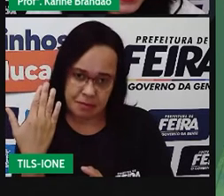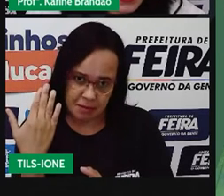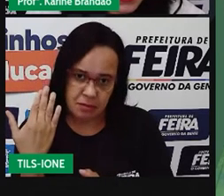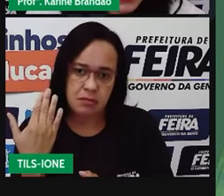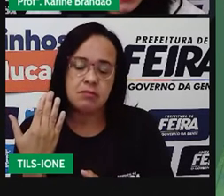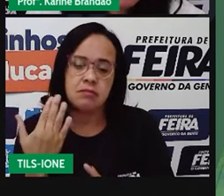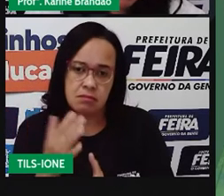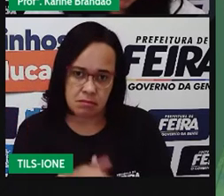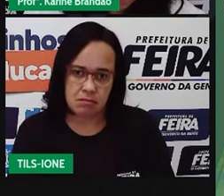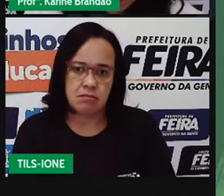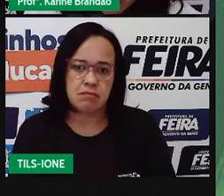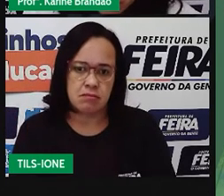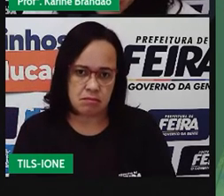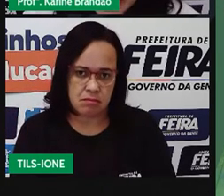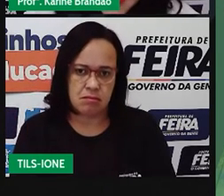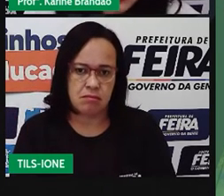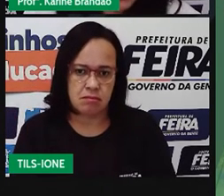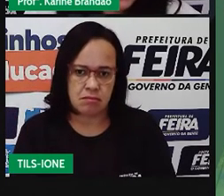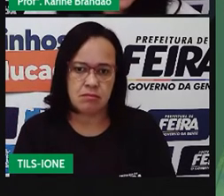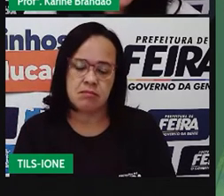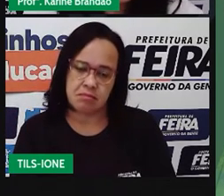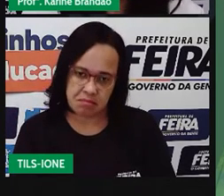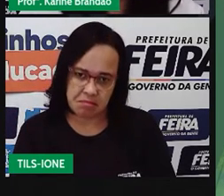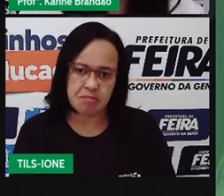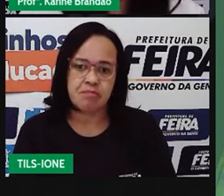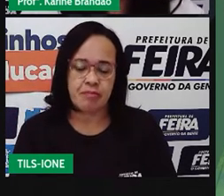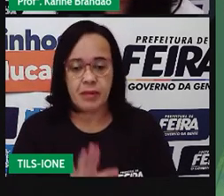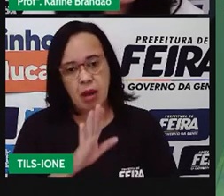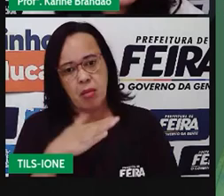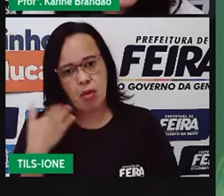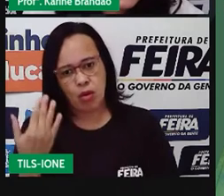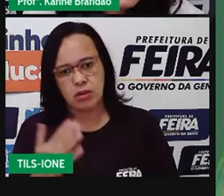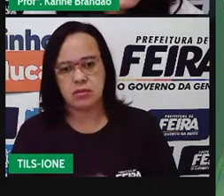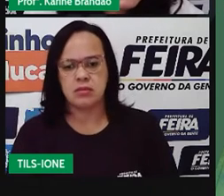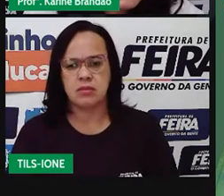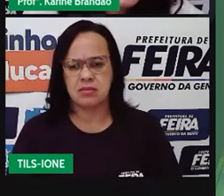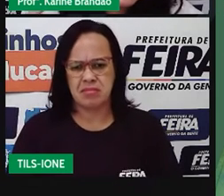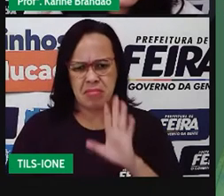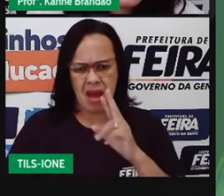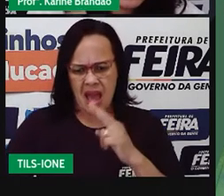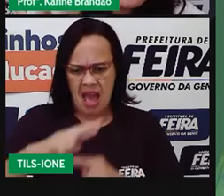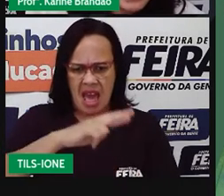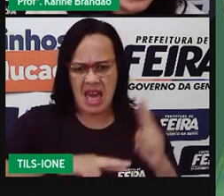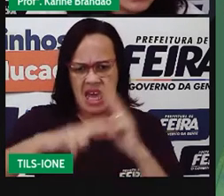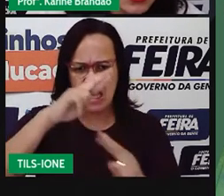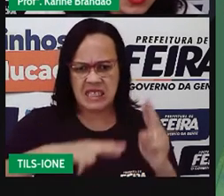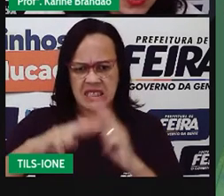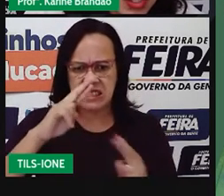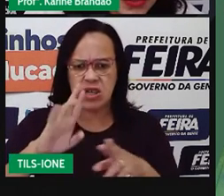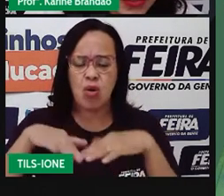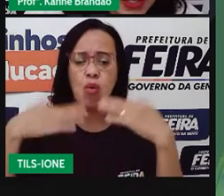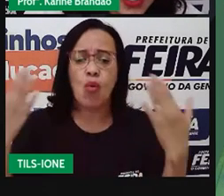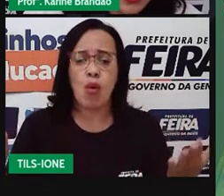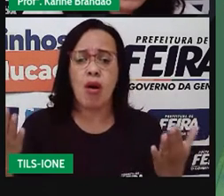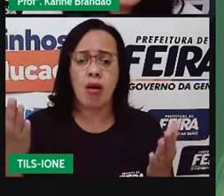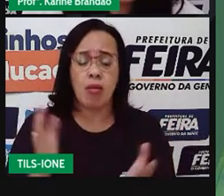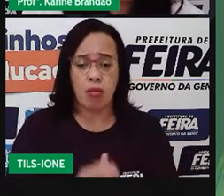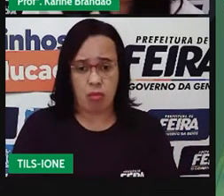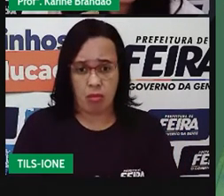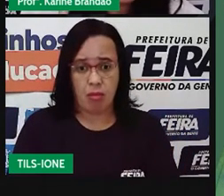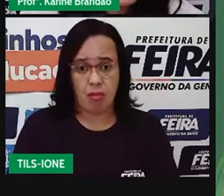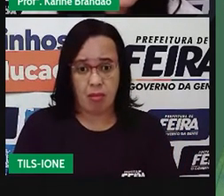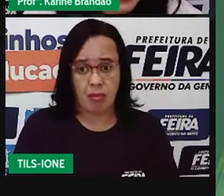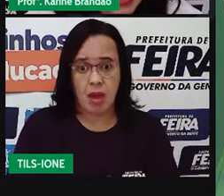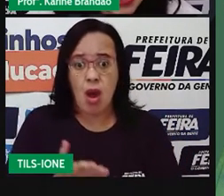mosca. Que tipo de relação é essa em que eu mato um indivíduo